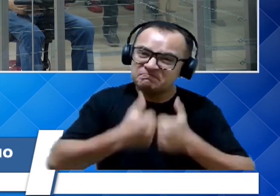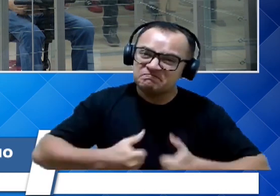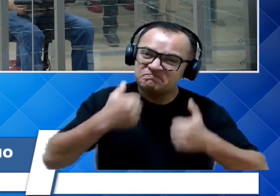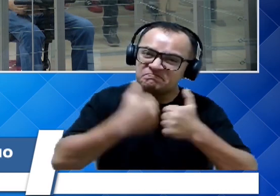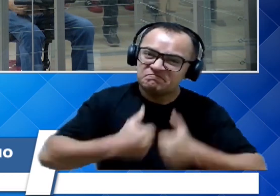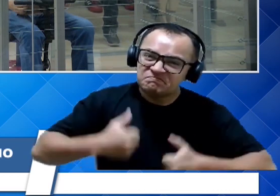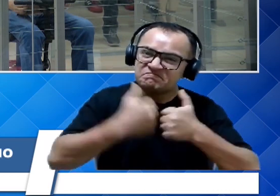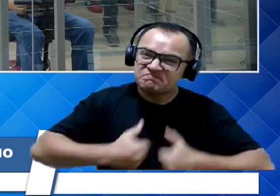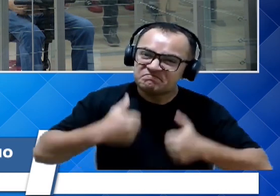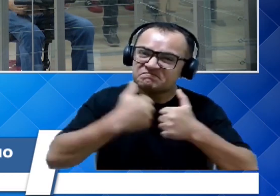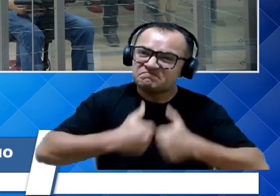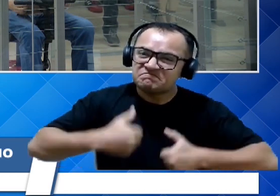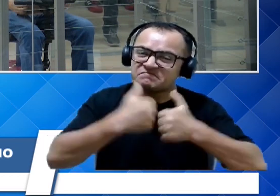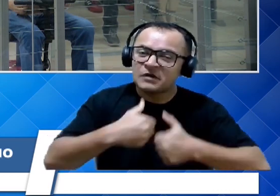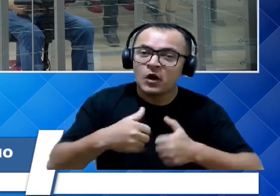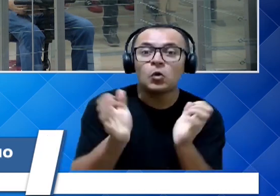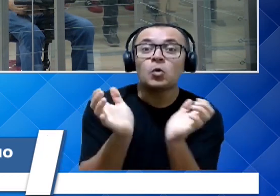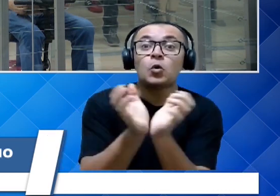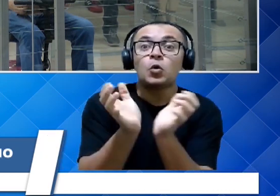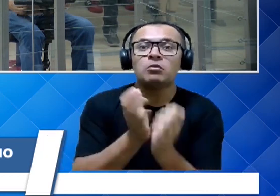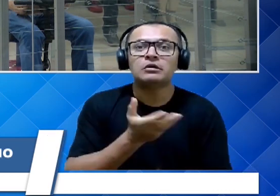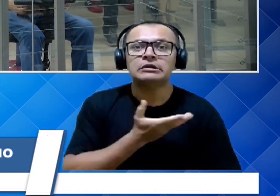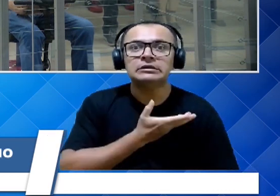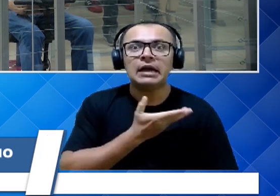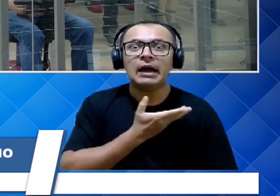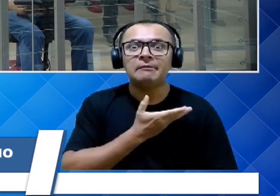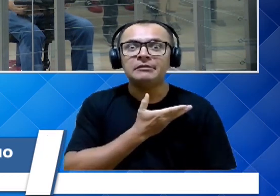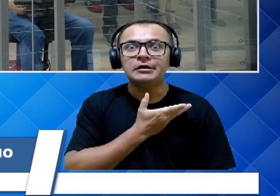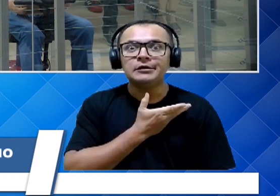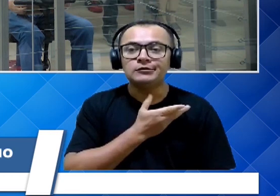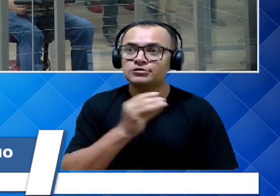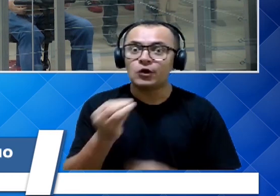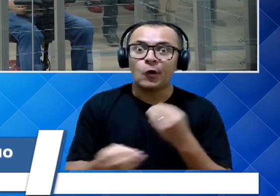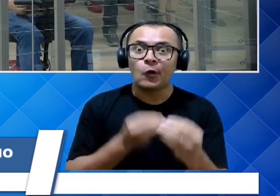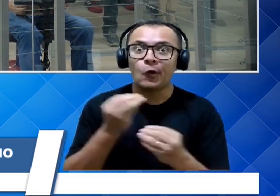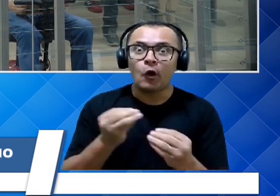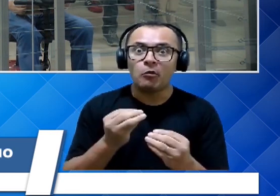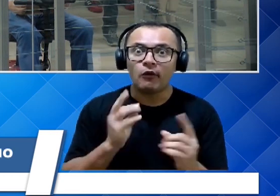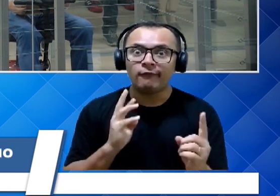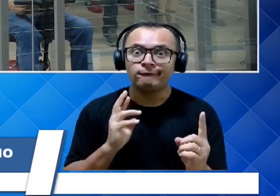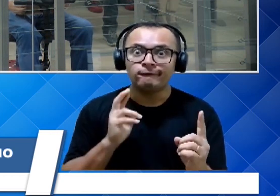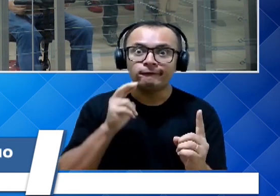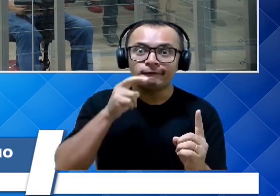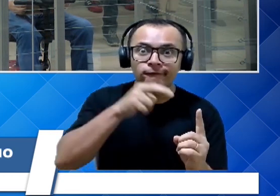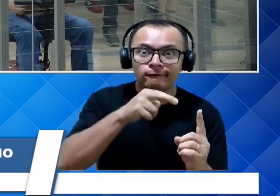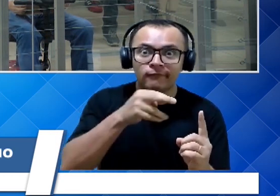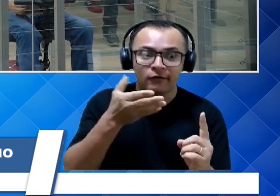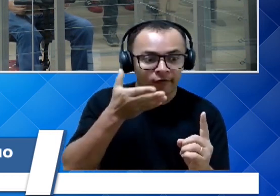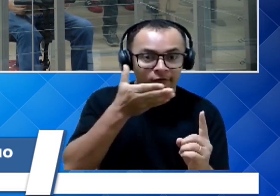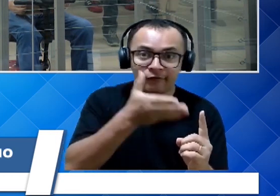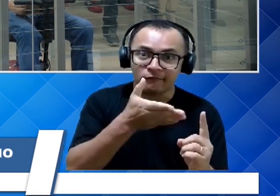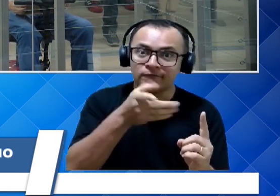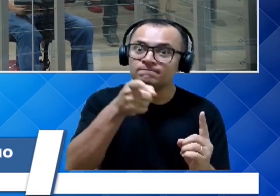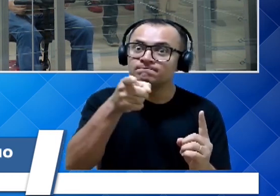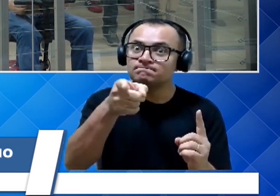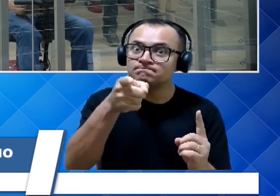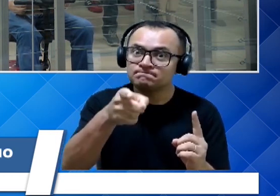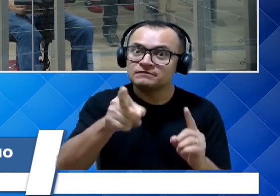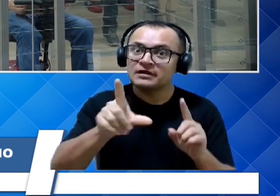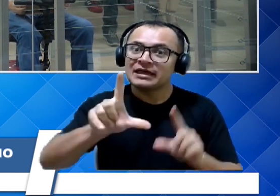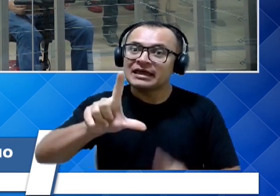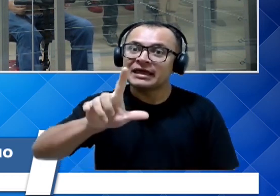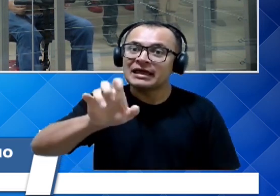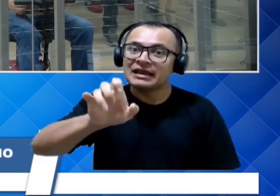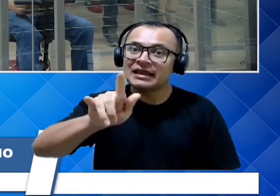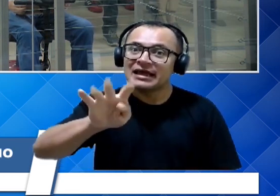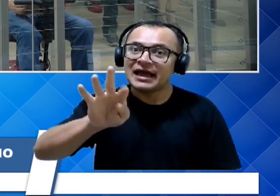grupo de amigos enaltecendo o legado que o senhor tem na cidade de Franca. Então, parabéns,